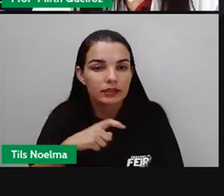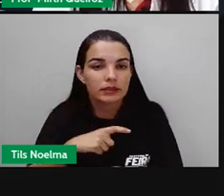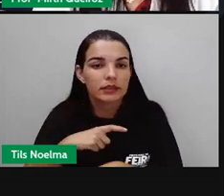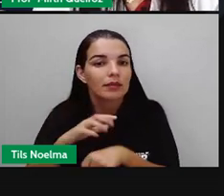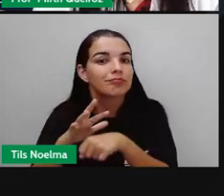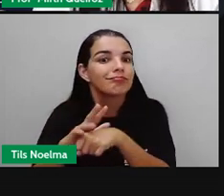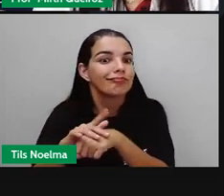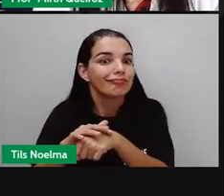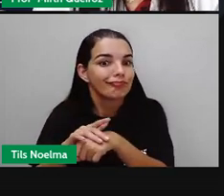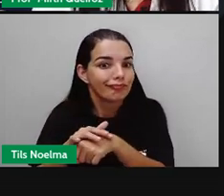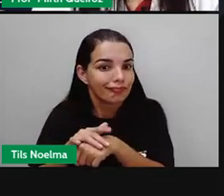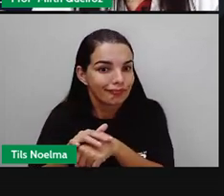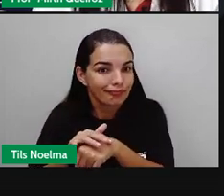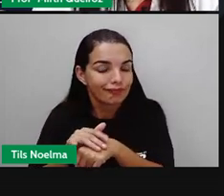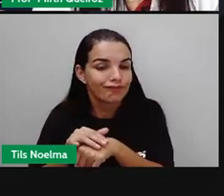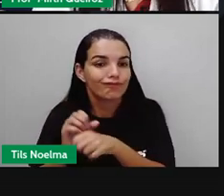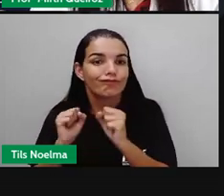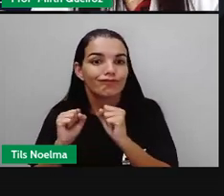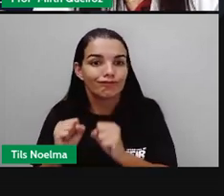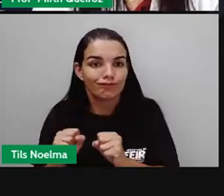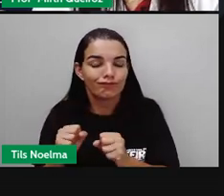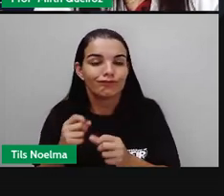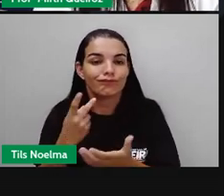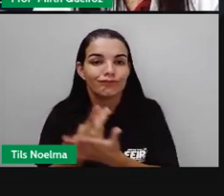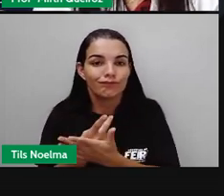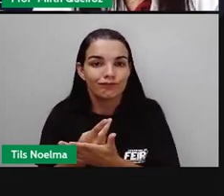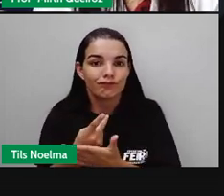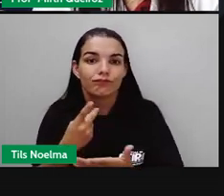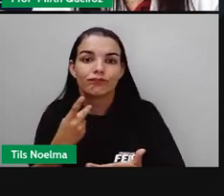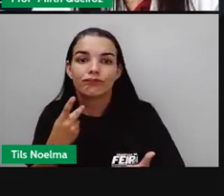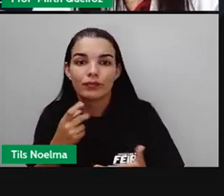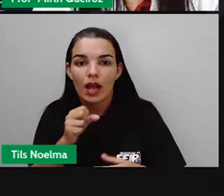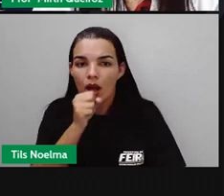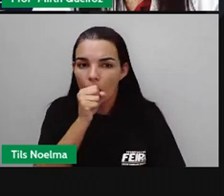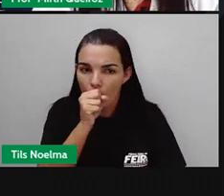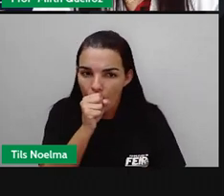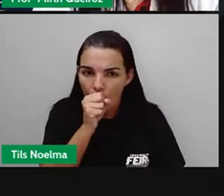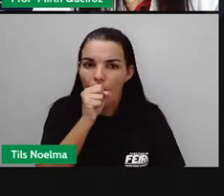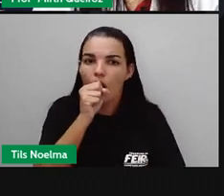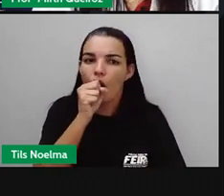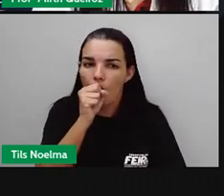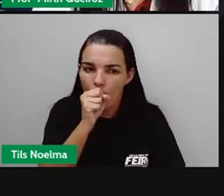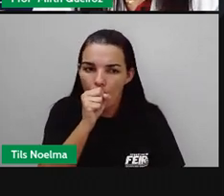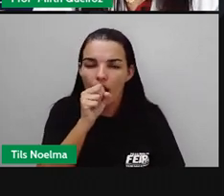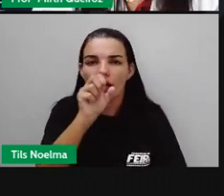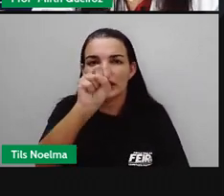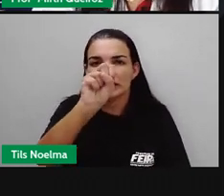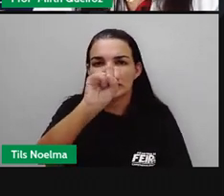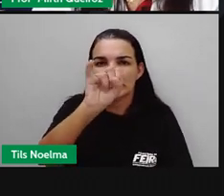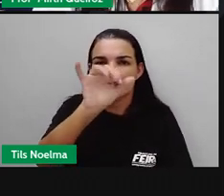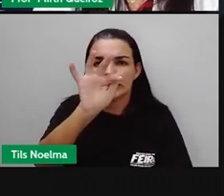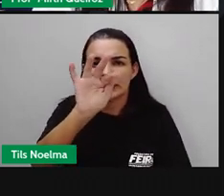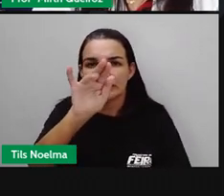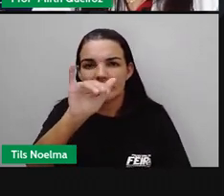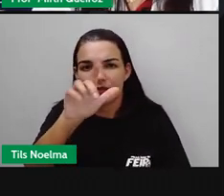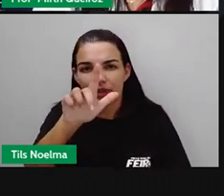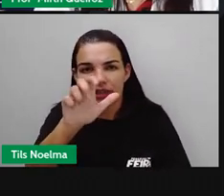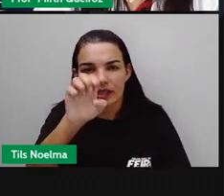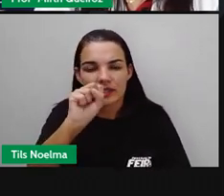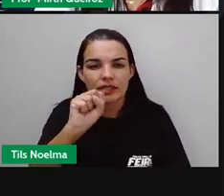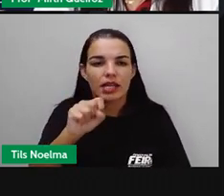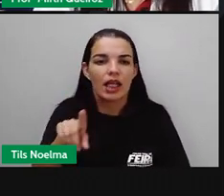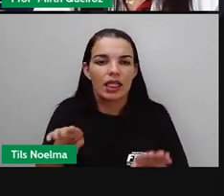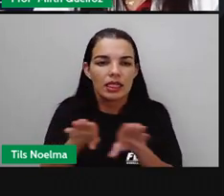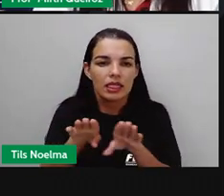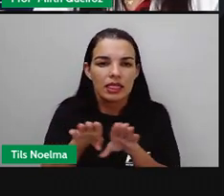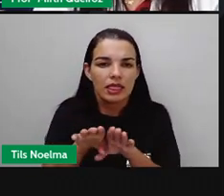doenças causadoras, causadas, aliás, por bactérias. Que é o caso da tuberculose, sífilis, tétanos. A